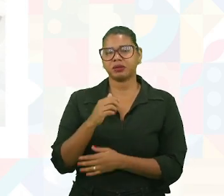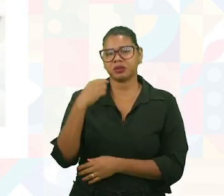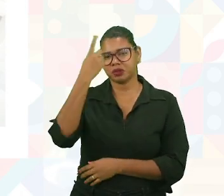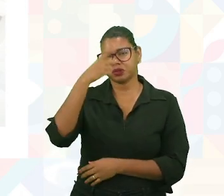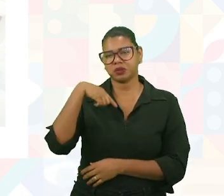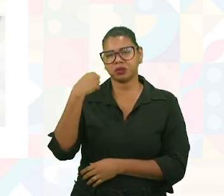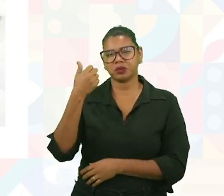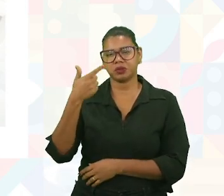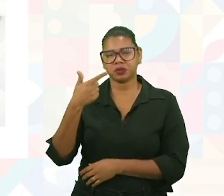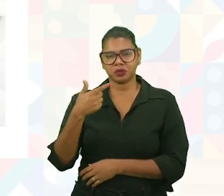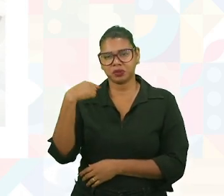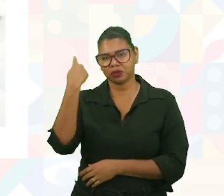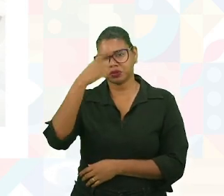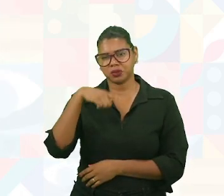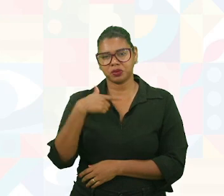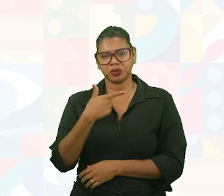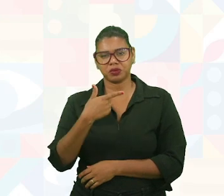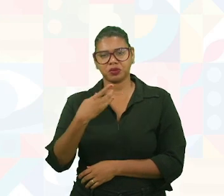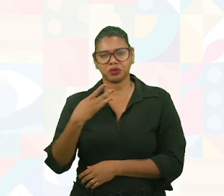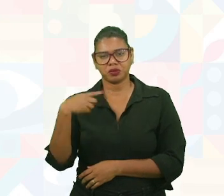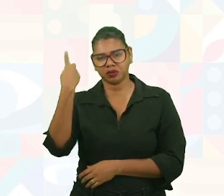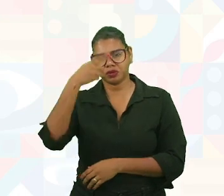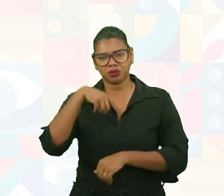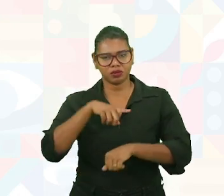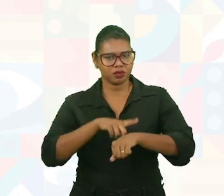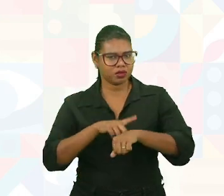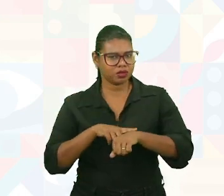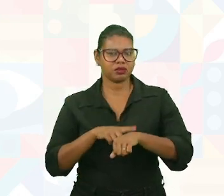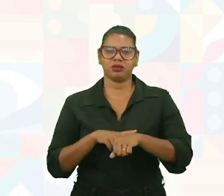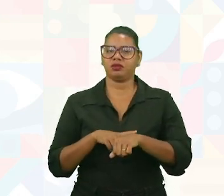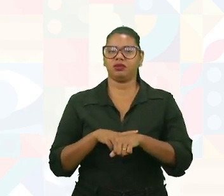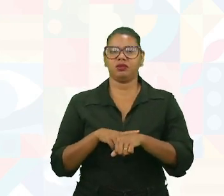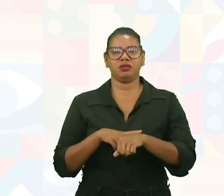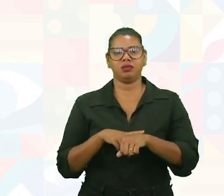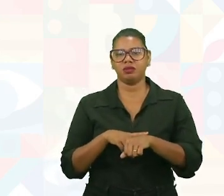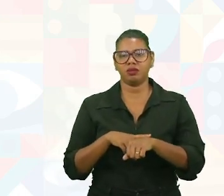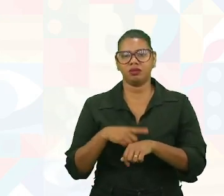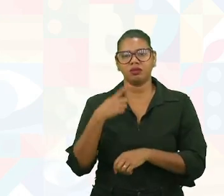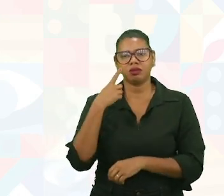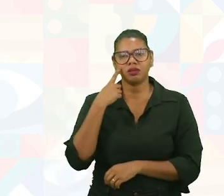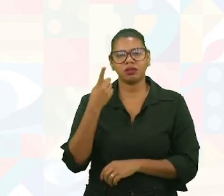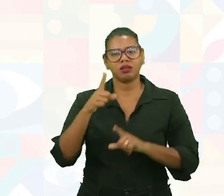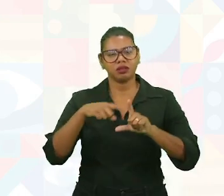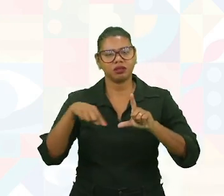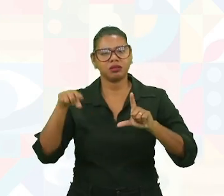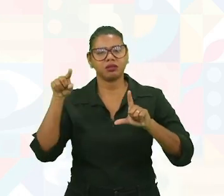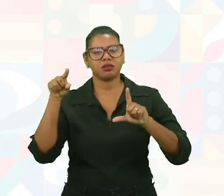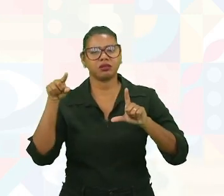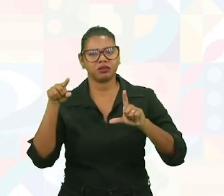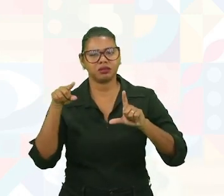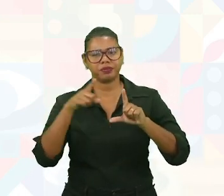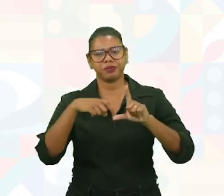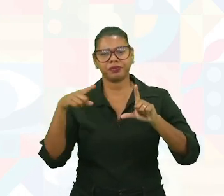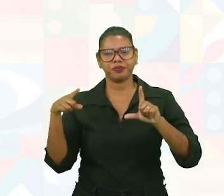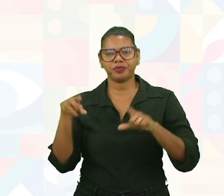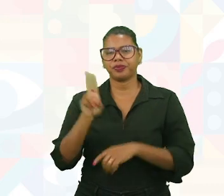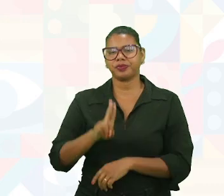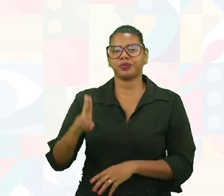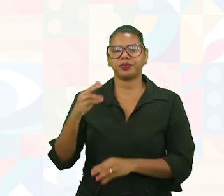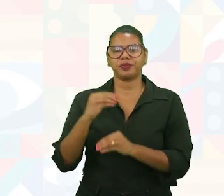por 24 horas, vai ser utilizada, sei lá, a gente coloca um sensor, vai ser utilizada só naquele momento que a pessoa está utilizando